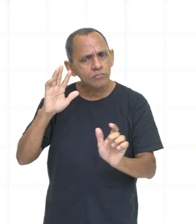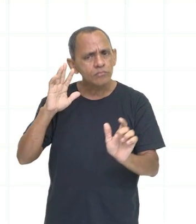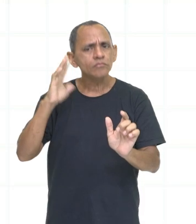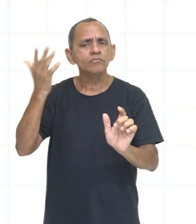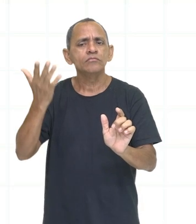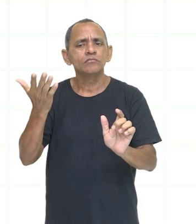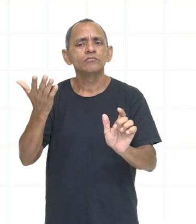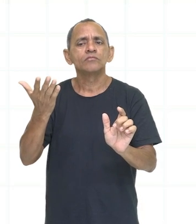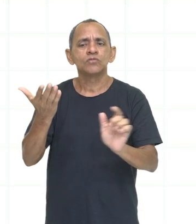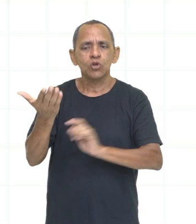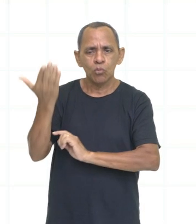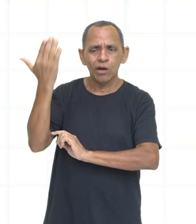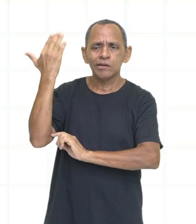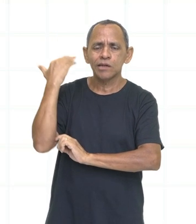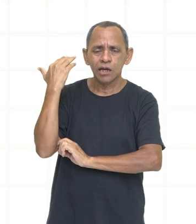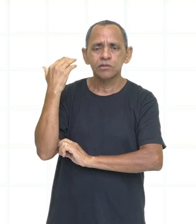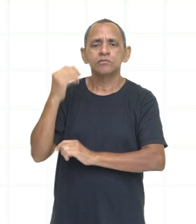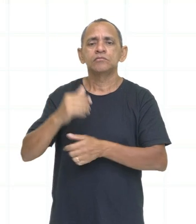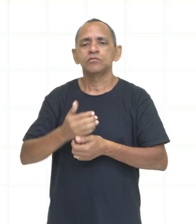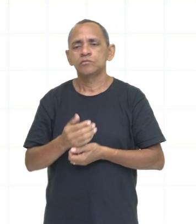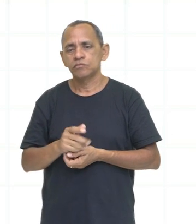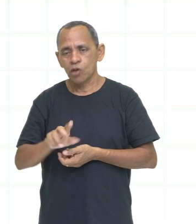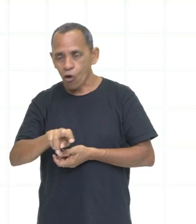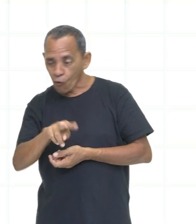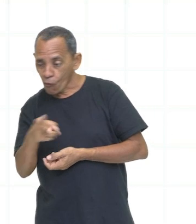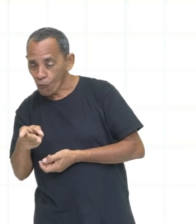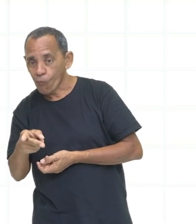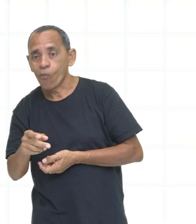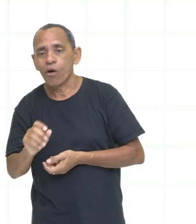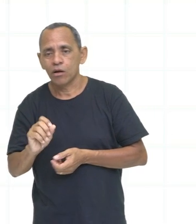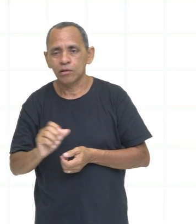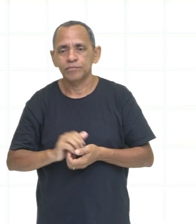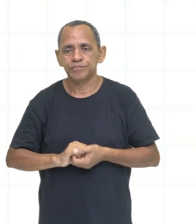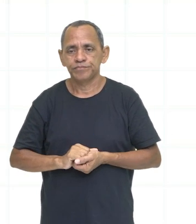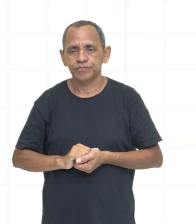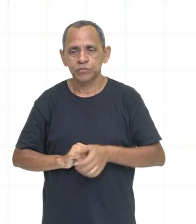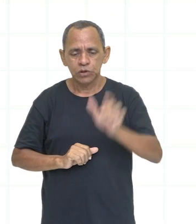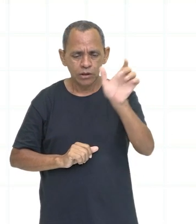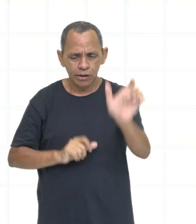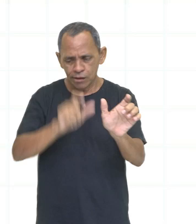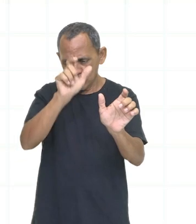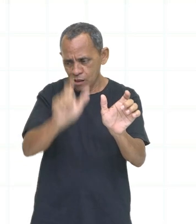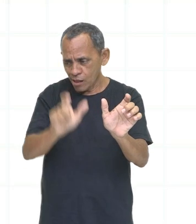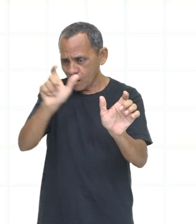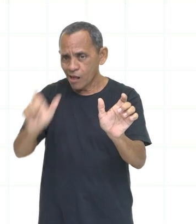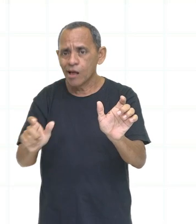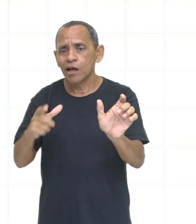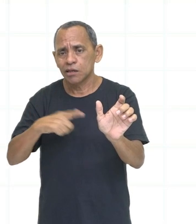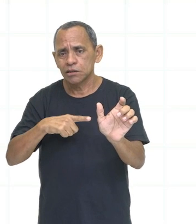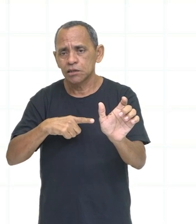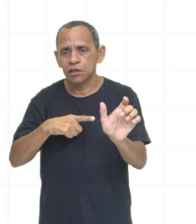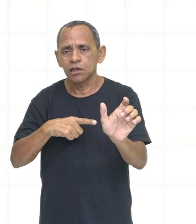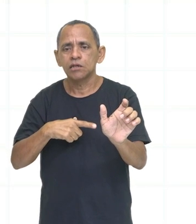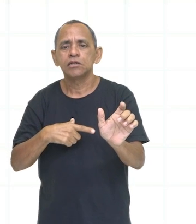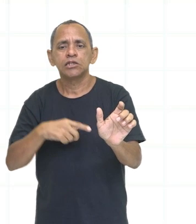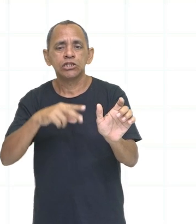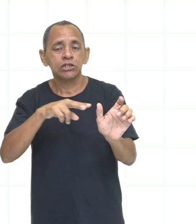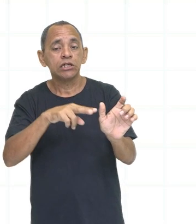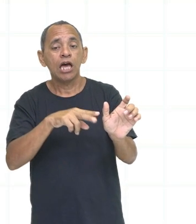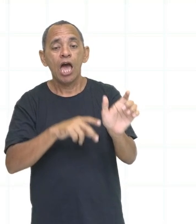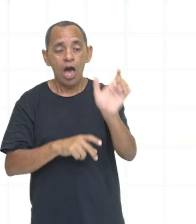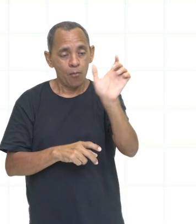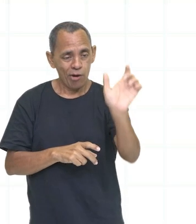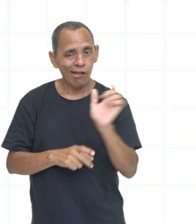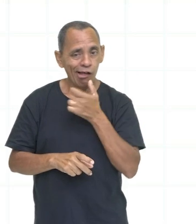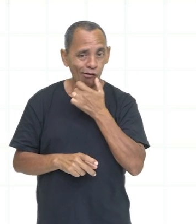passado dele. Então, a terminação é de, um indicativo de verbo regular. To solve significa